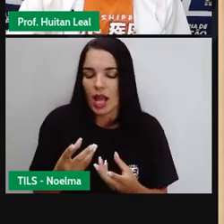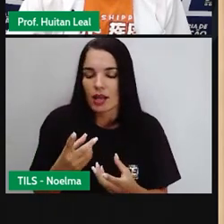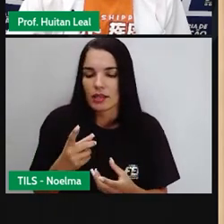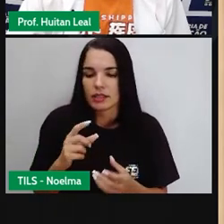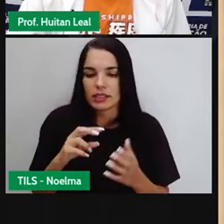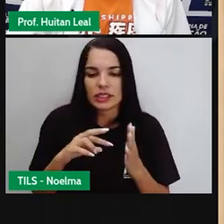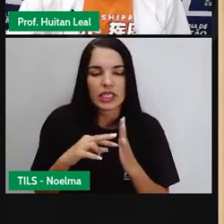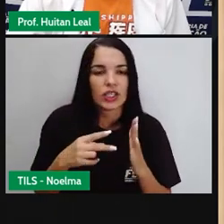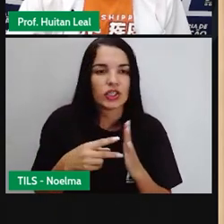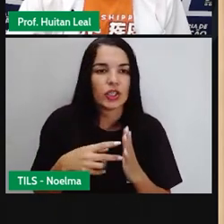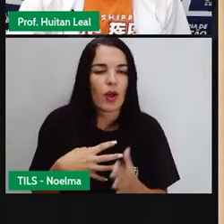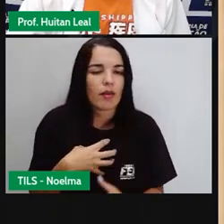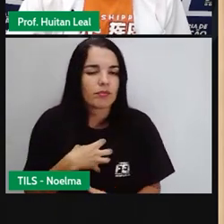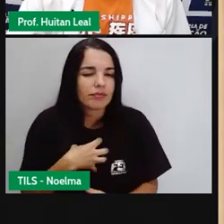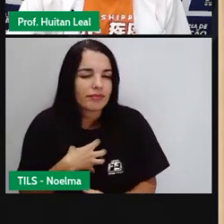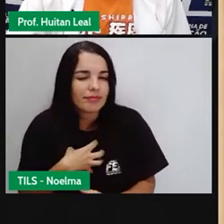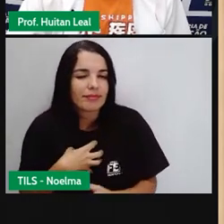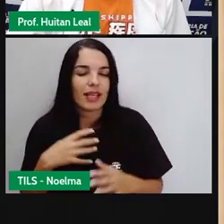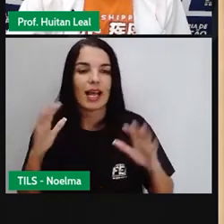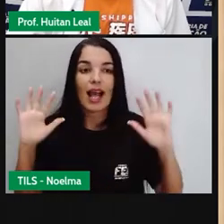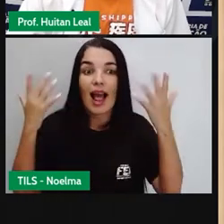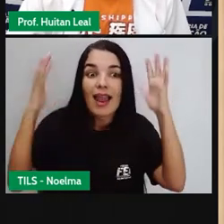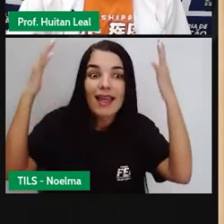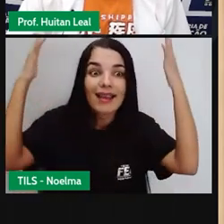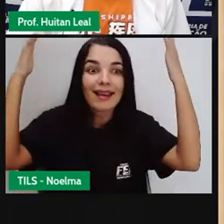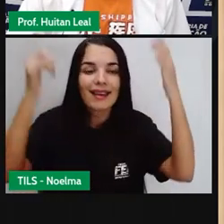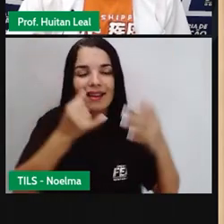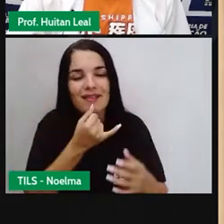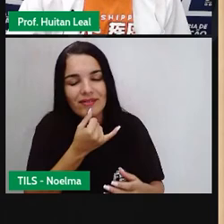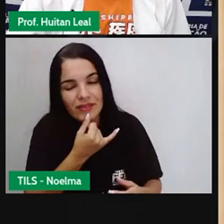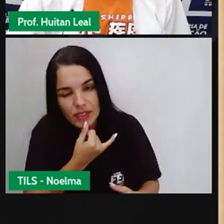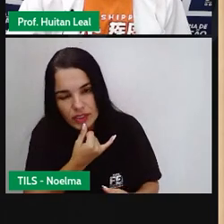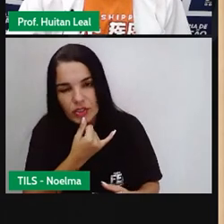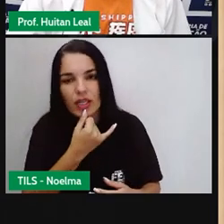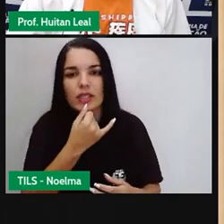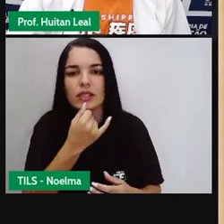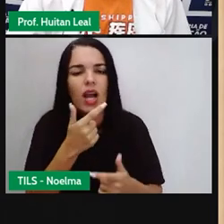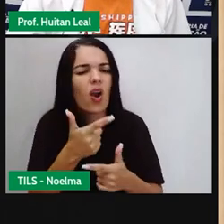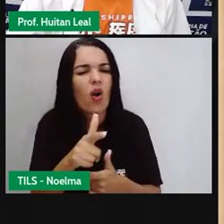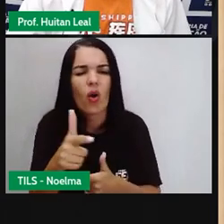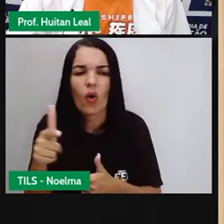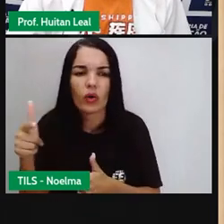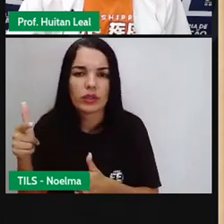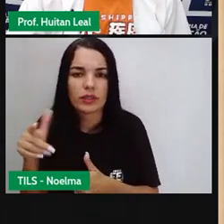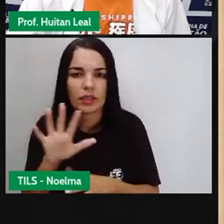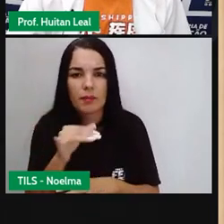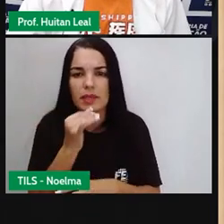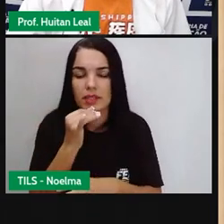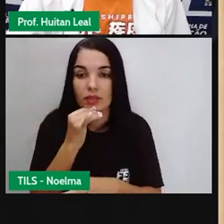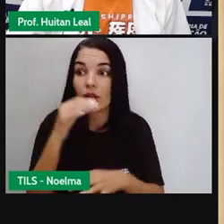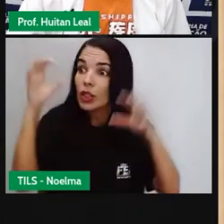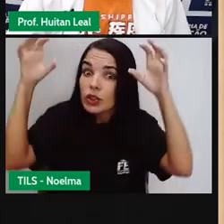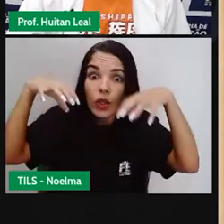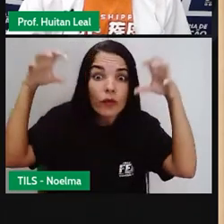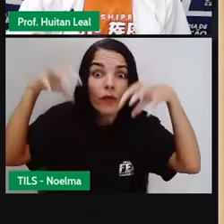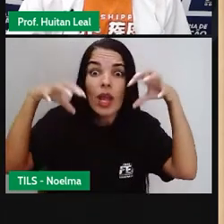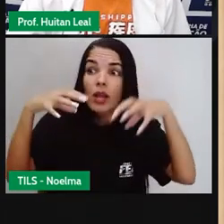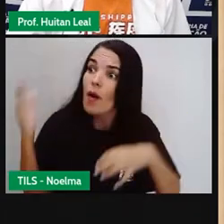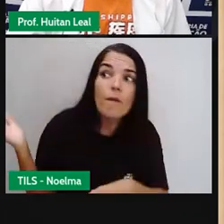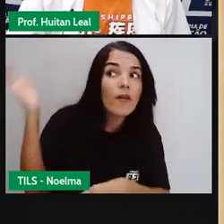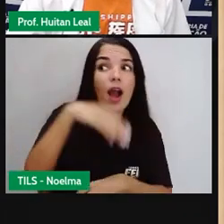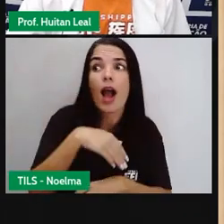admiração, alegria, dentre outras coisas. Está chovendo. Vamos embora.